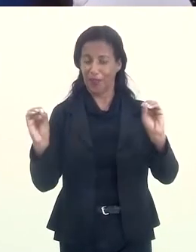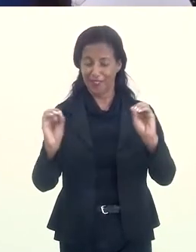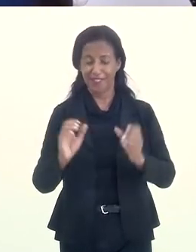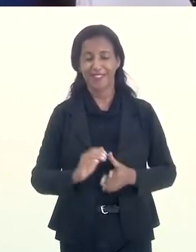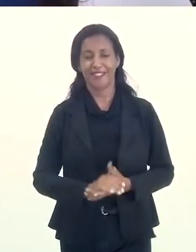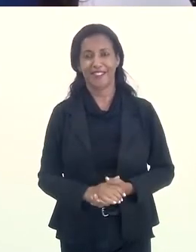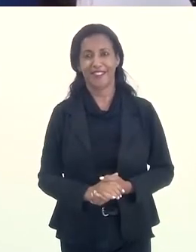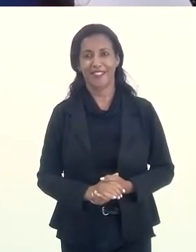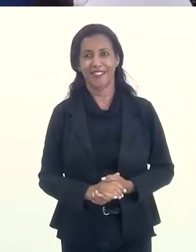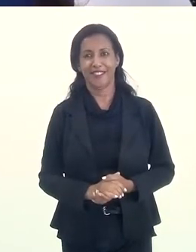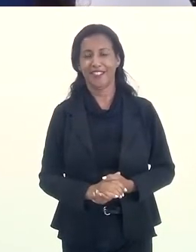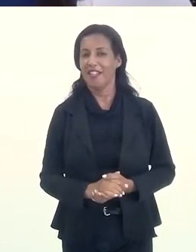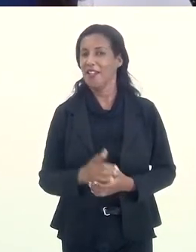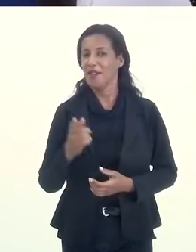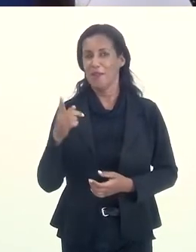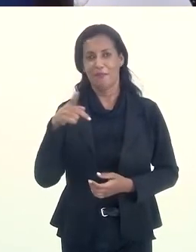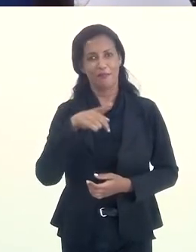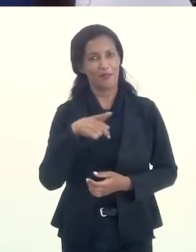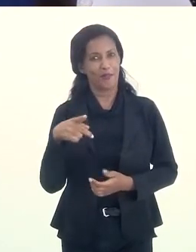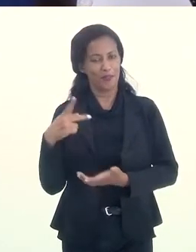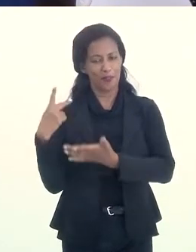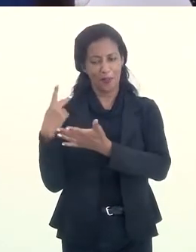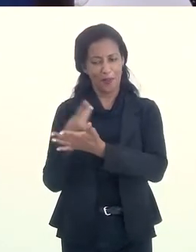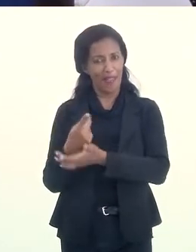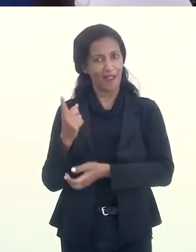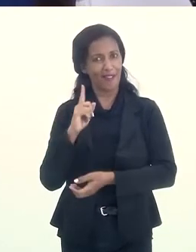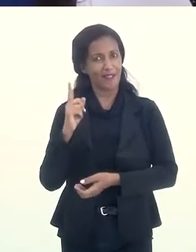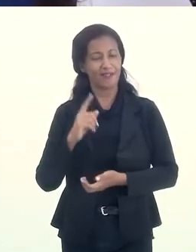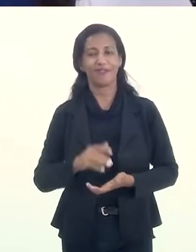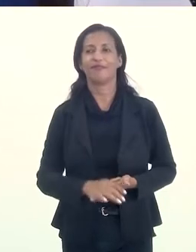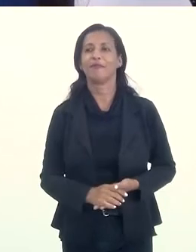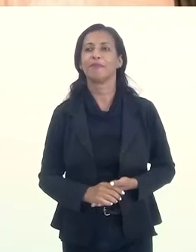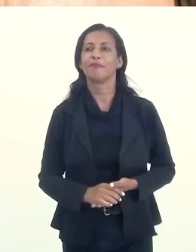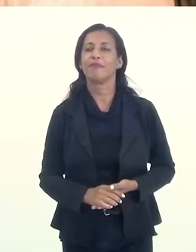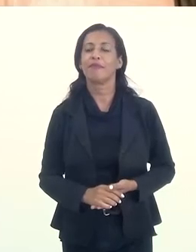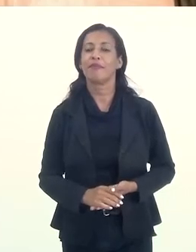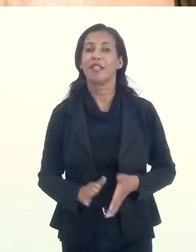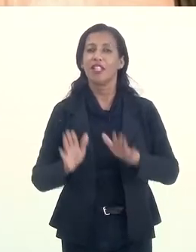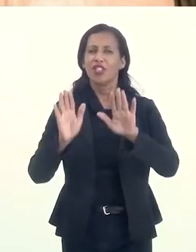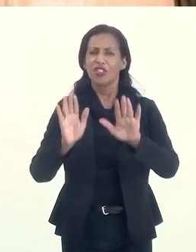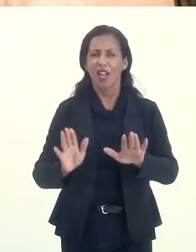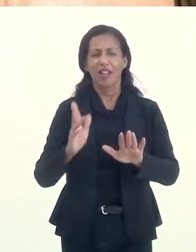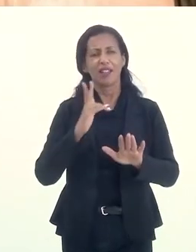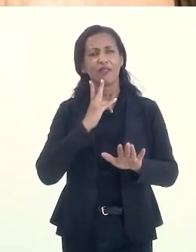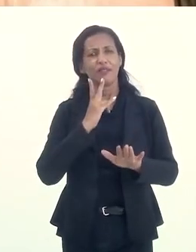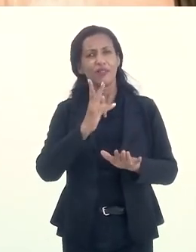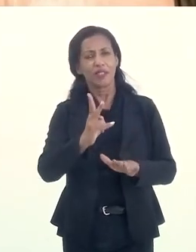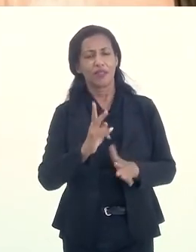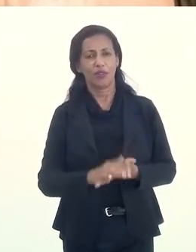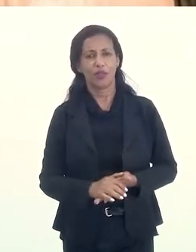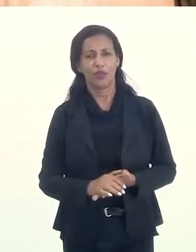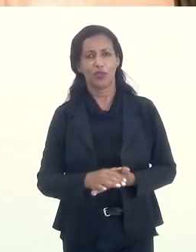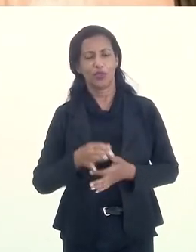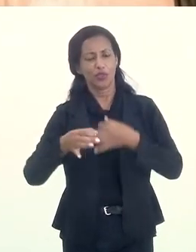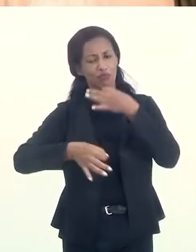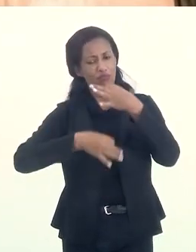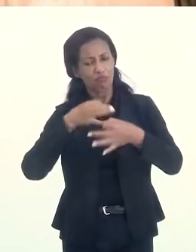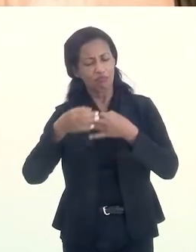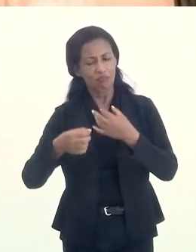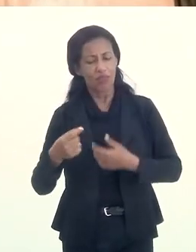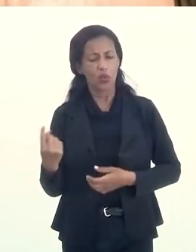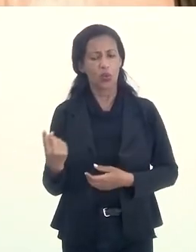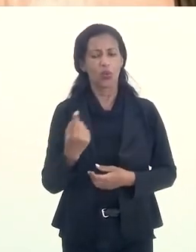Ótimo, ótimo. Professor não erra, professor se engana. E, já que você falou de dicas,